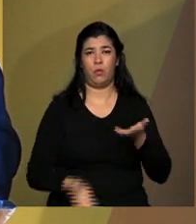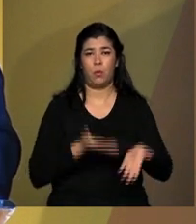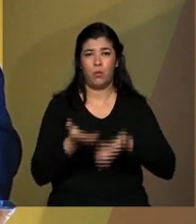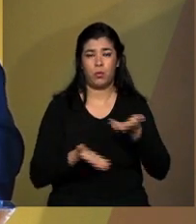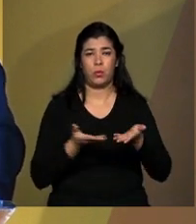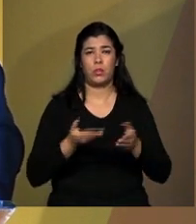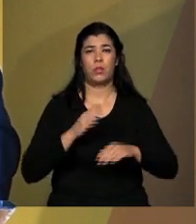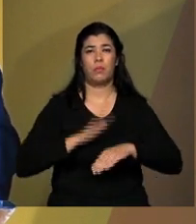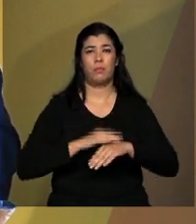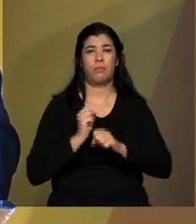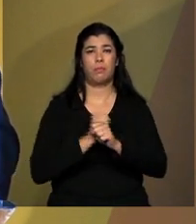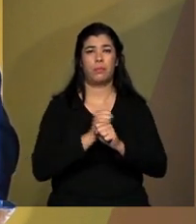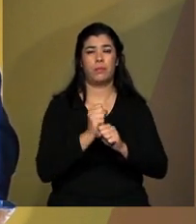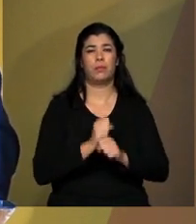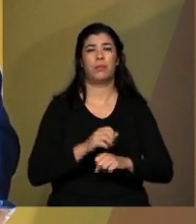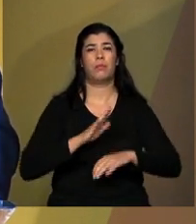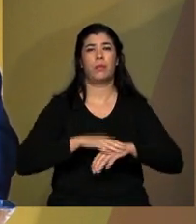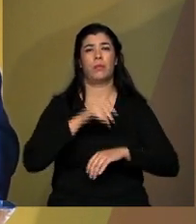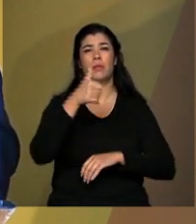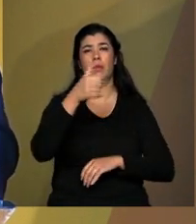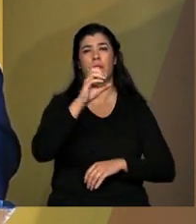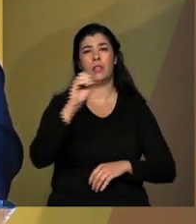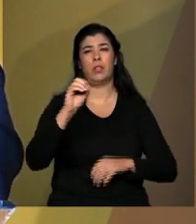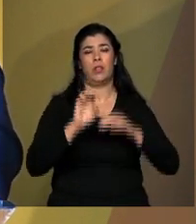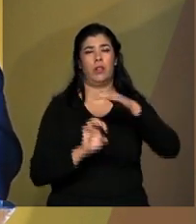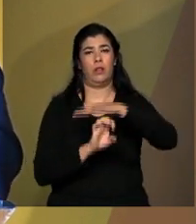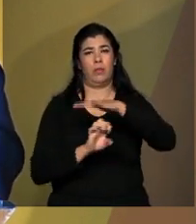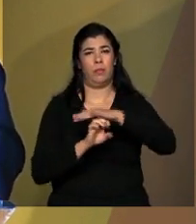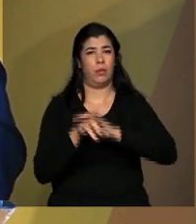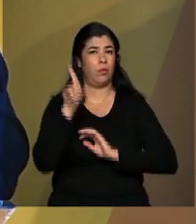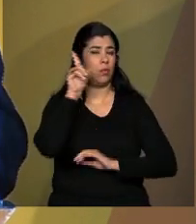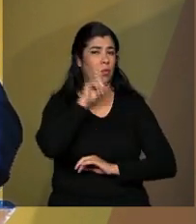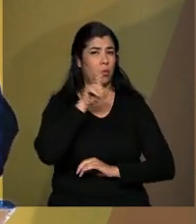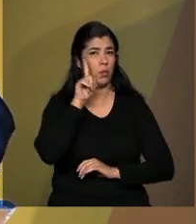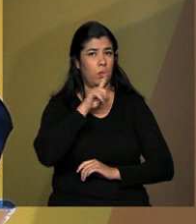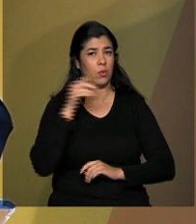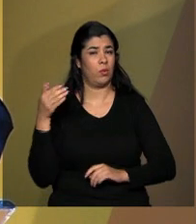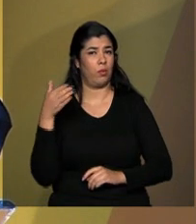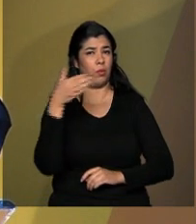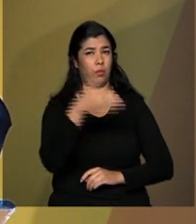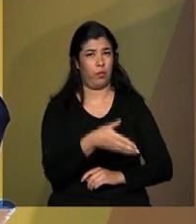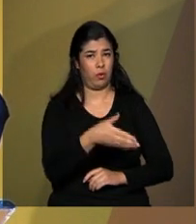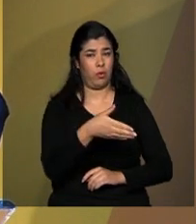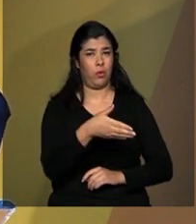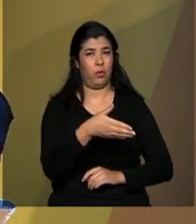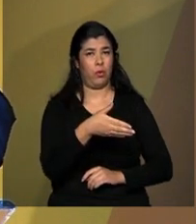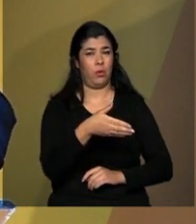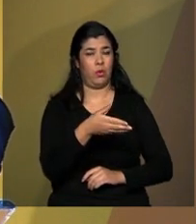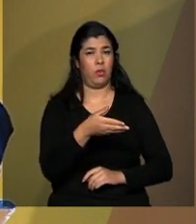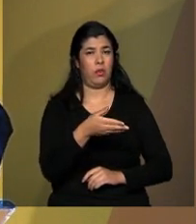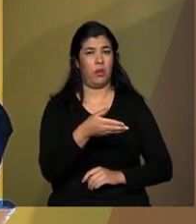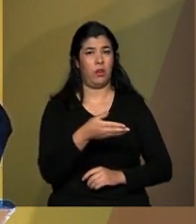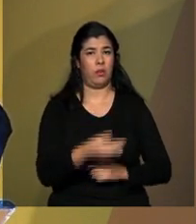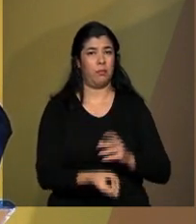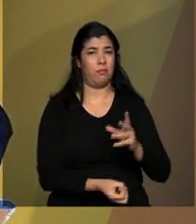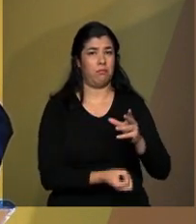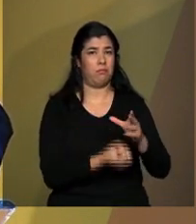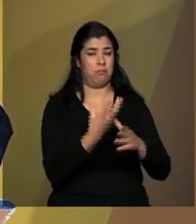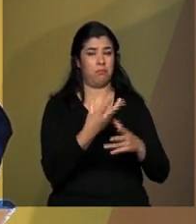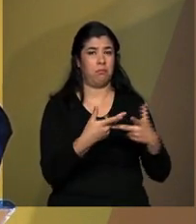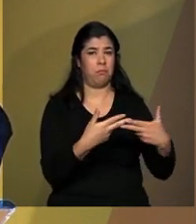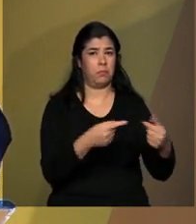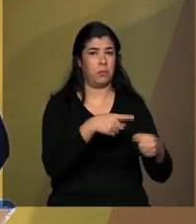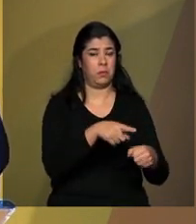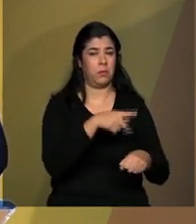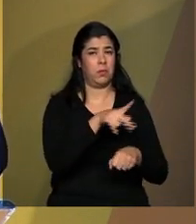mais de 100 empresas dos Estados Unidos foram ajudadas por nossa agência e